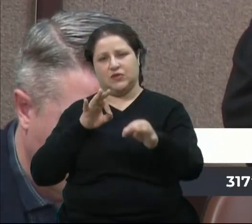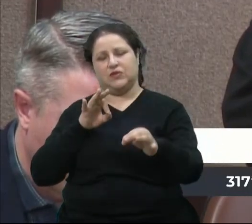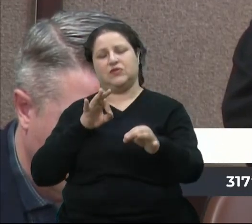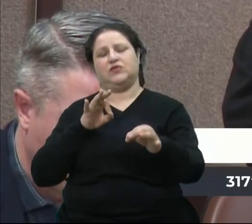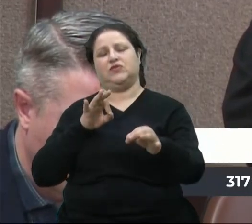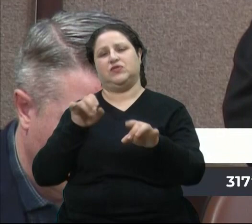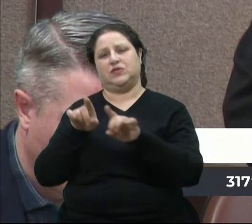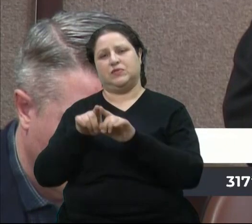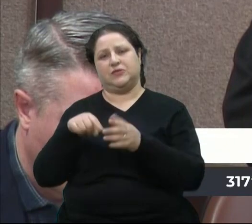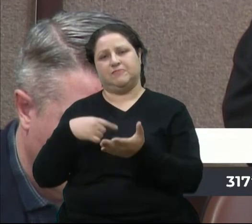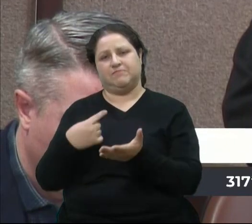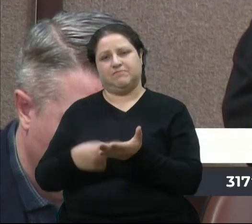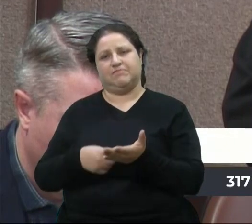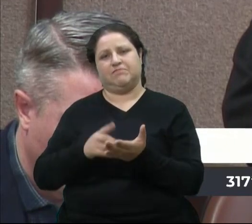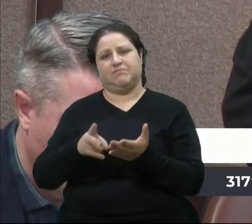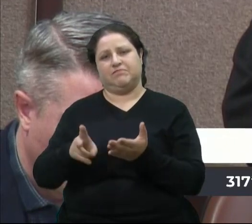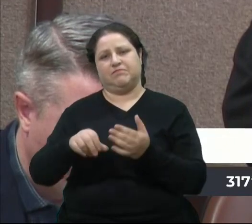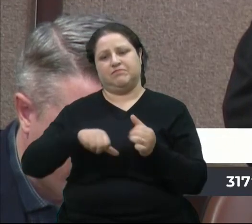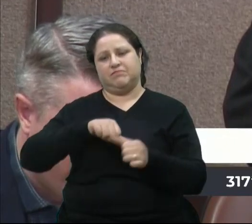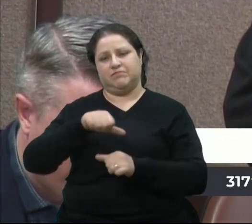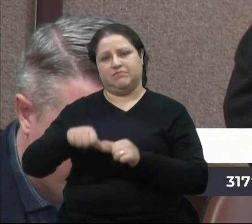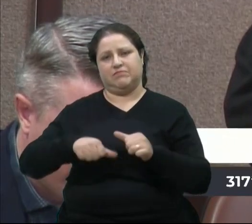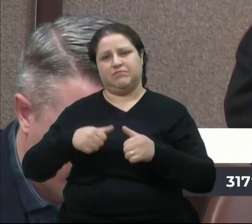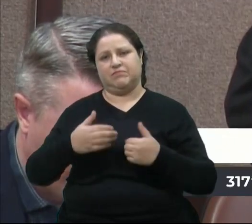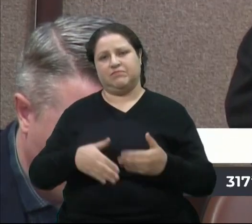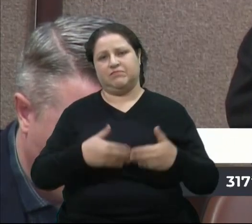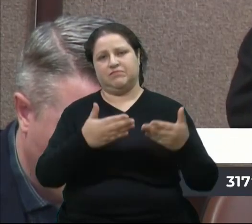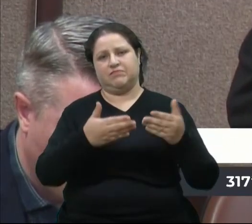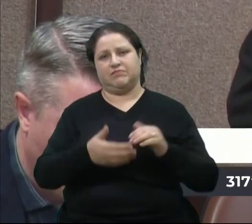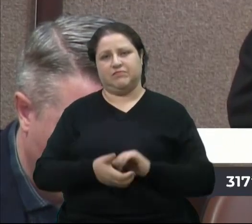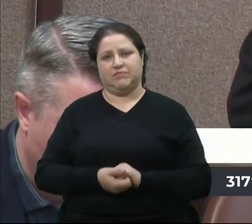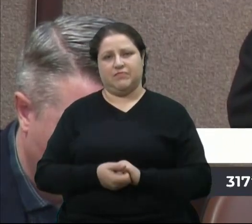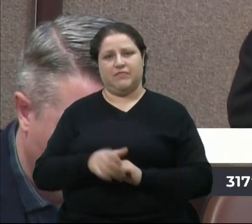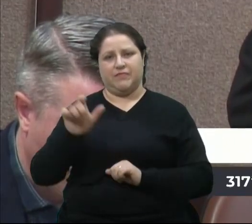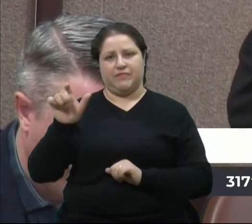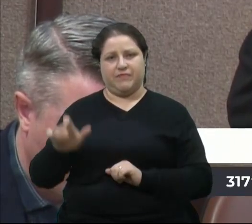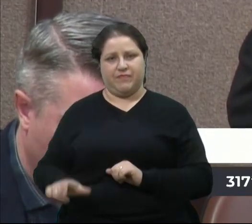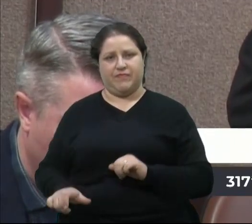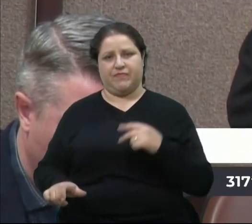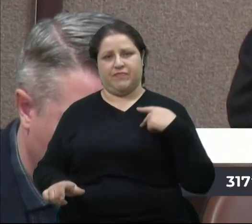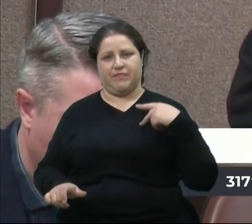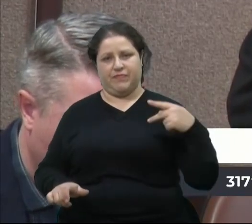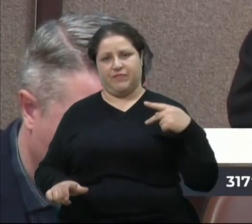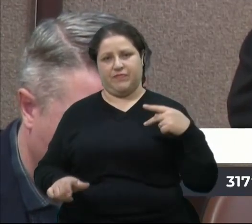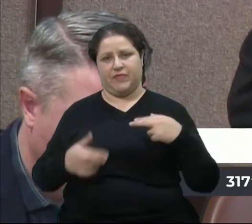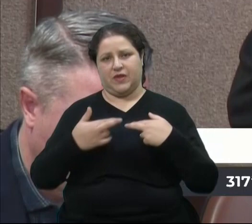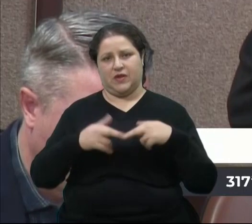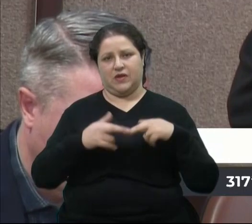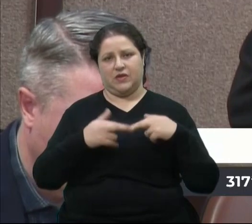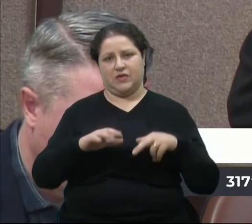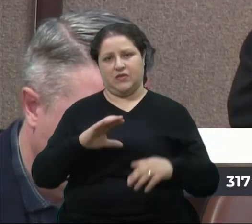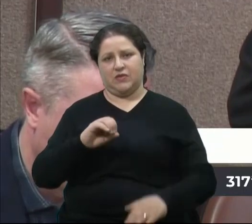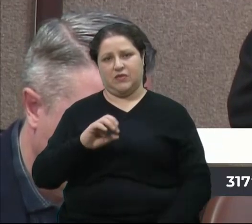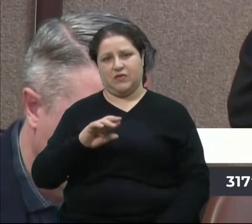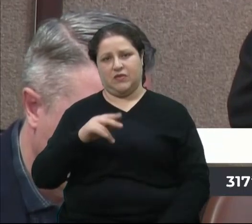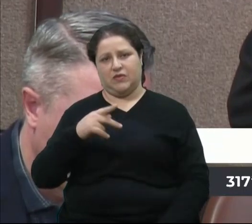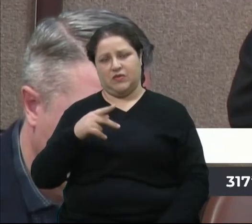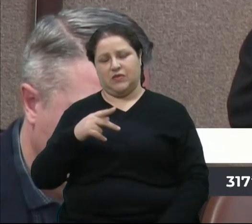contínuo com a transformação e o progresso. Como presidente da Randon Corp, desde 2019,